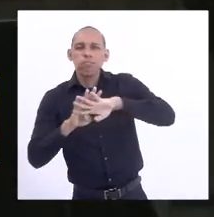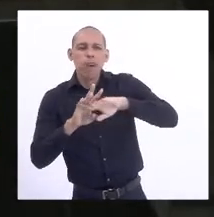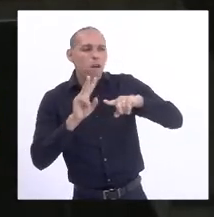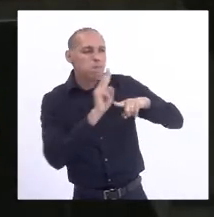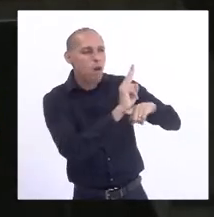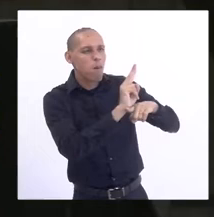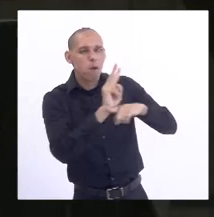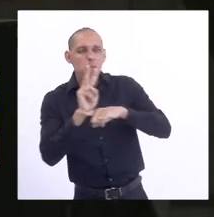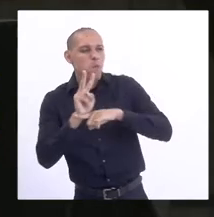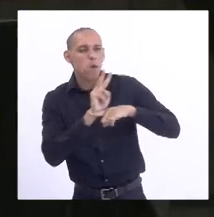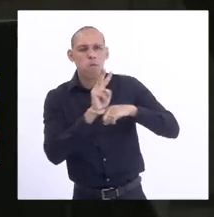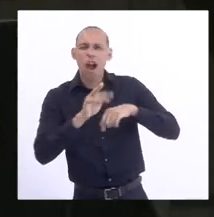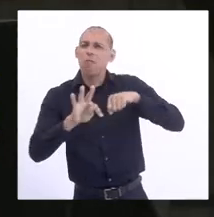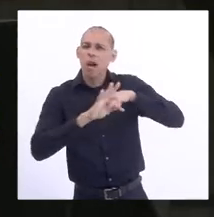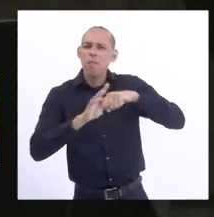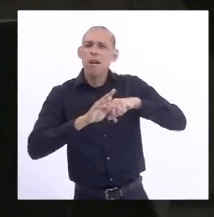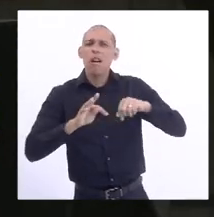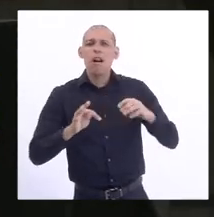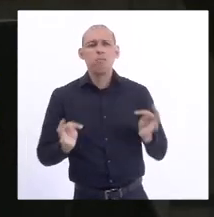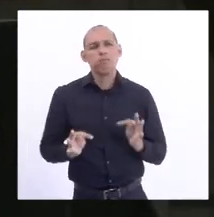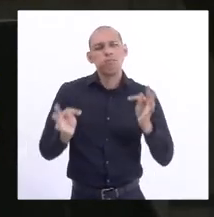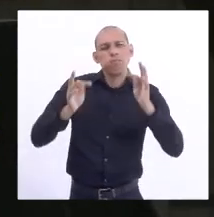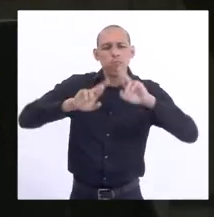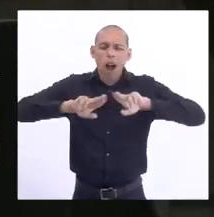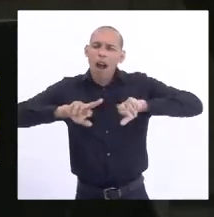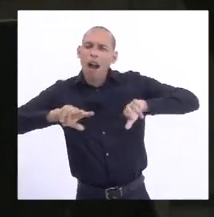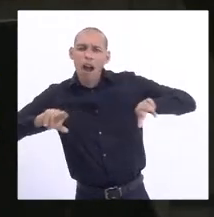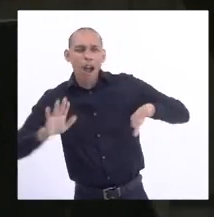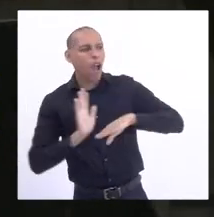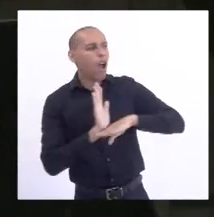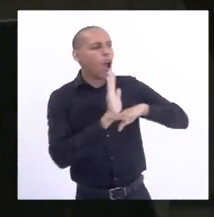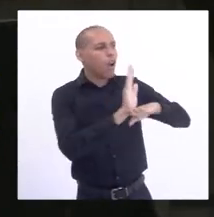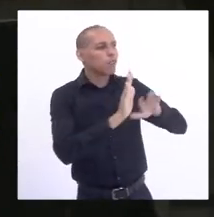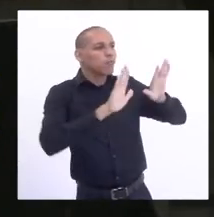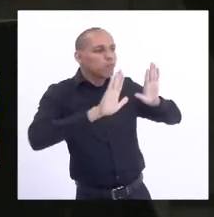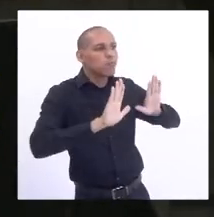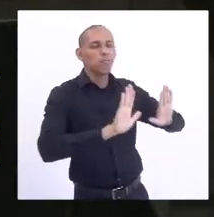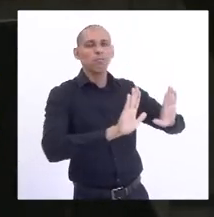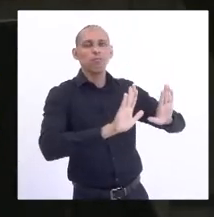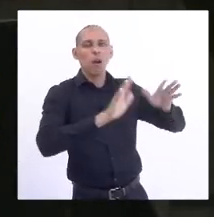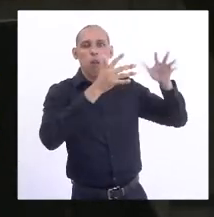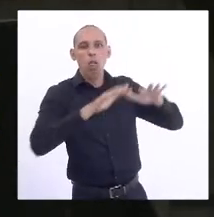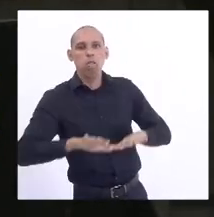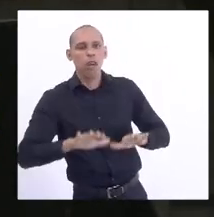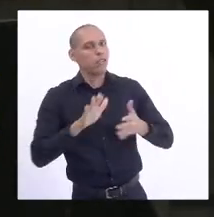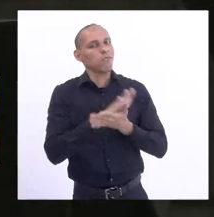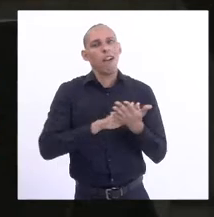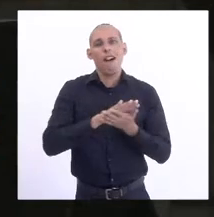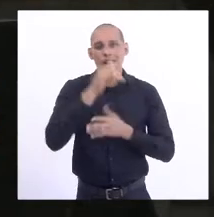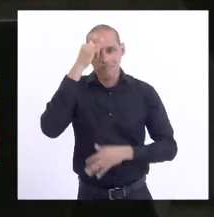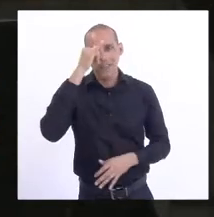tudo isso nos leva ao quadro que nós tivemos.